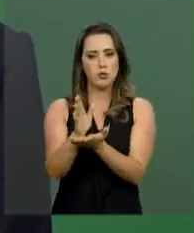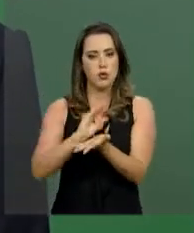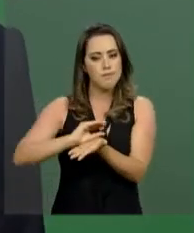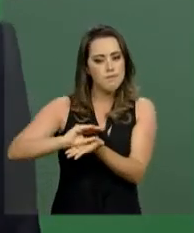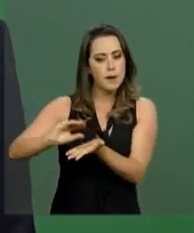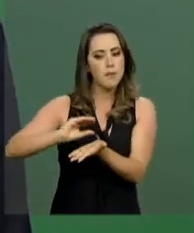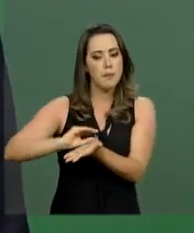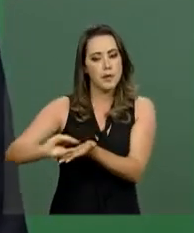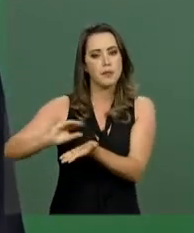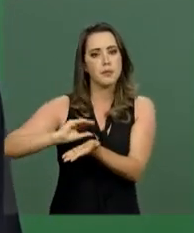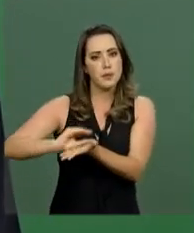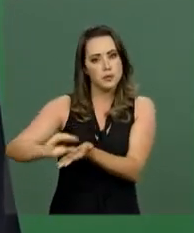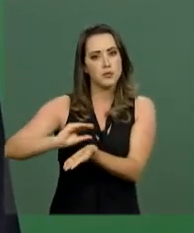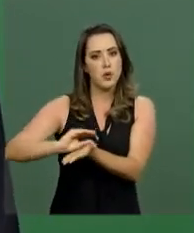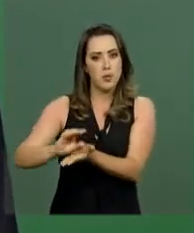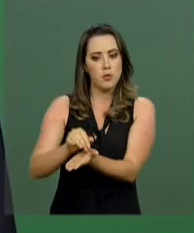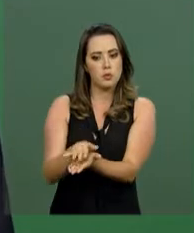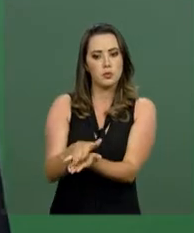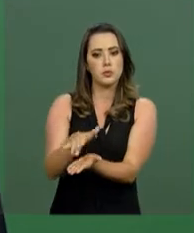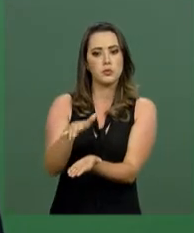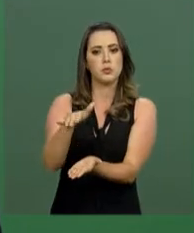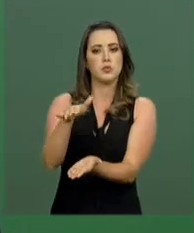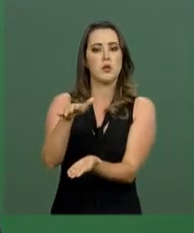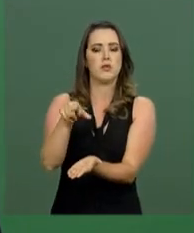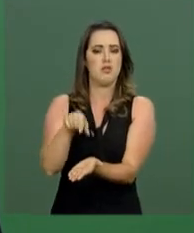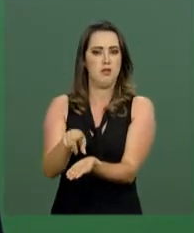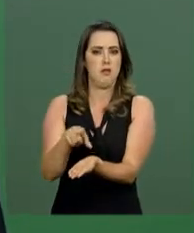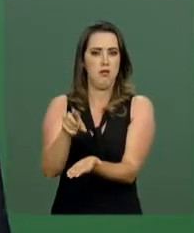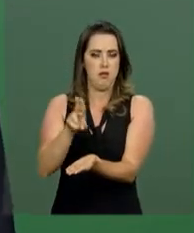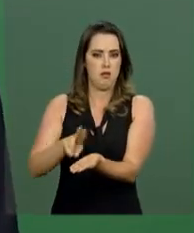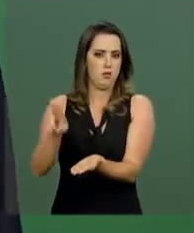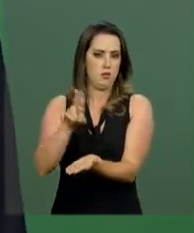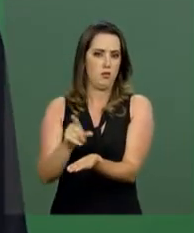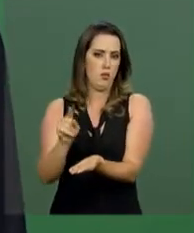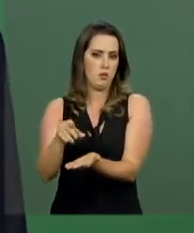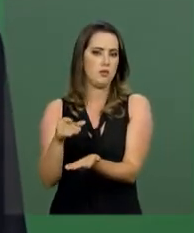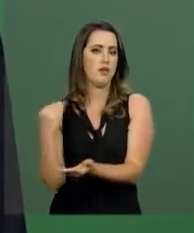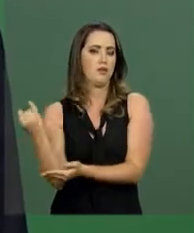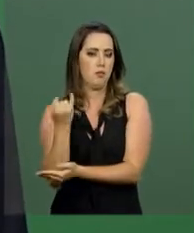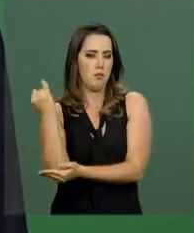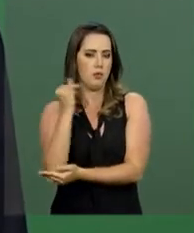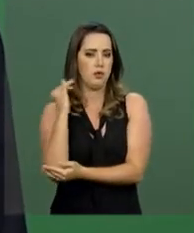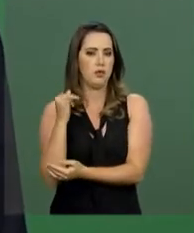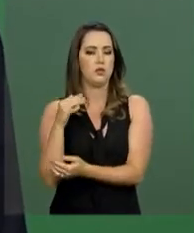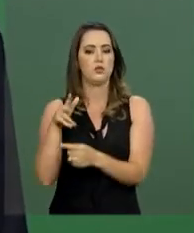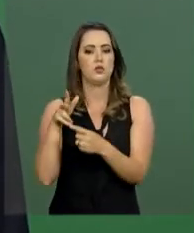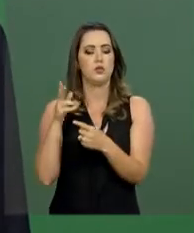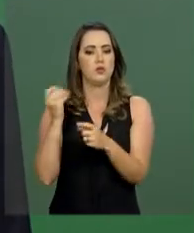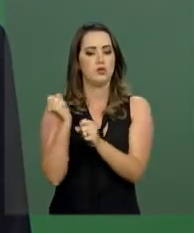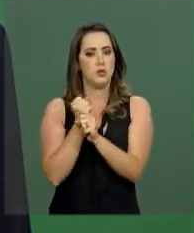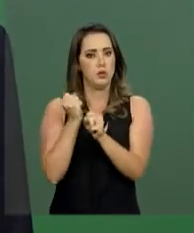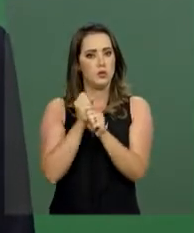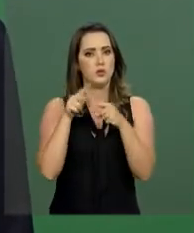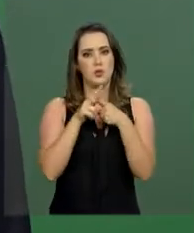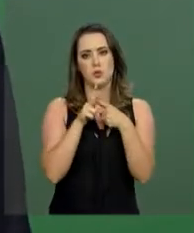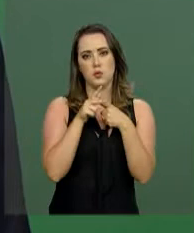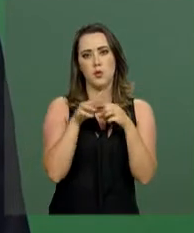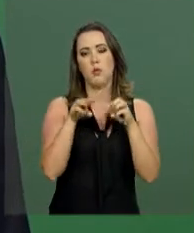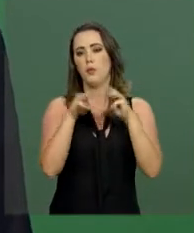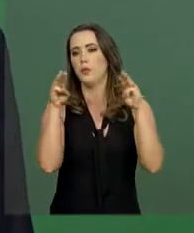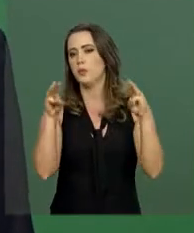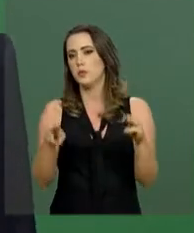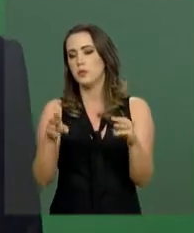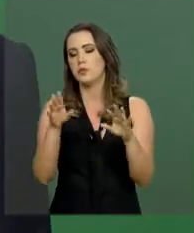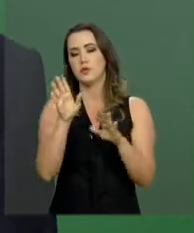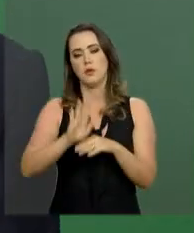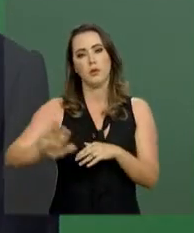colocados nesse fundo patrimonial, que seria de grande importância, não só para o Museu Nacional,